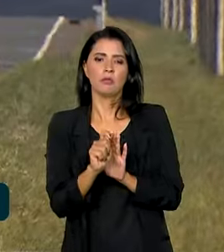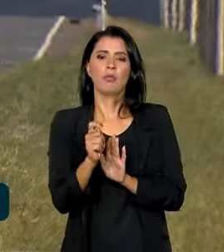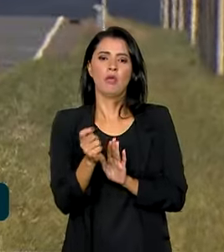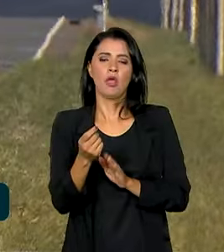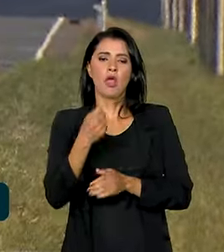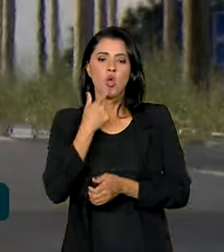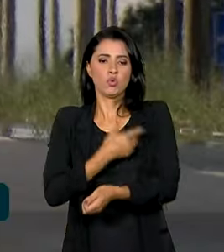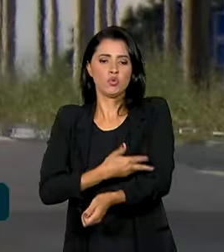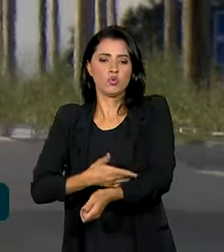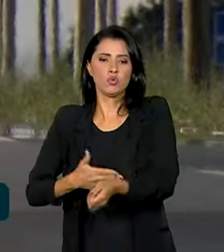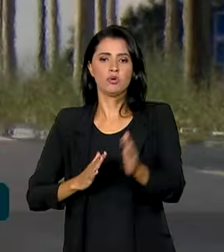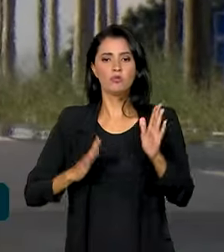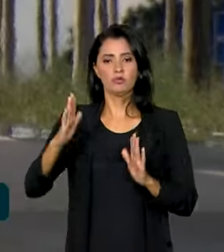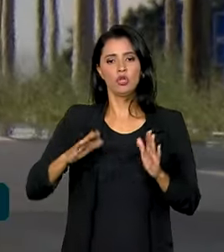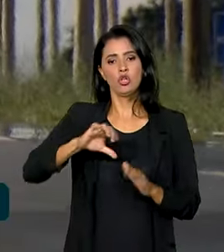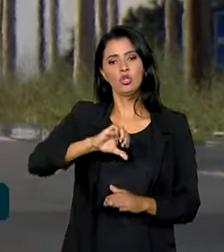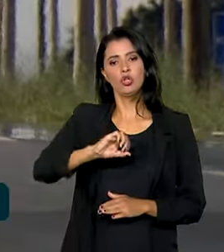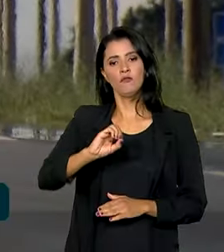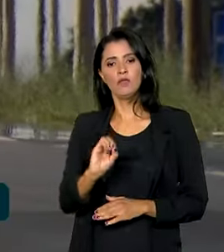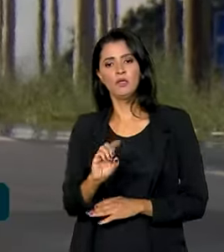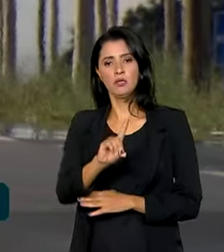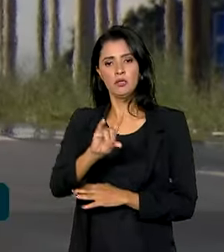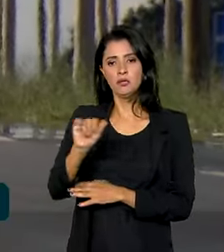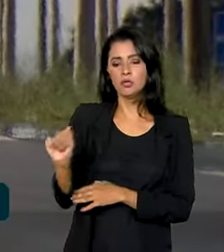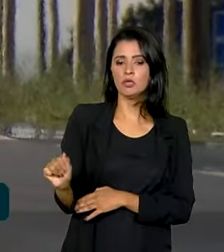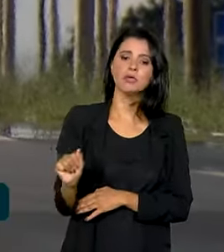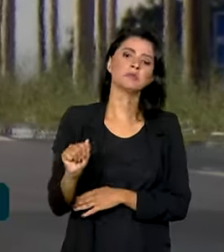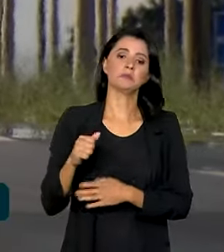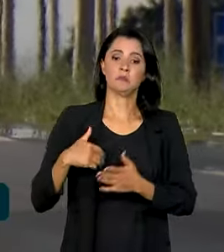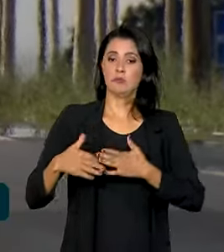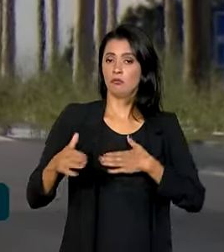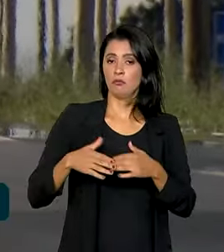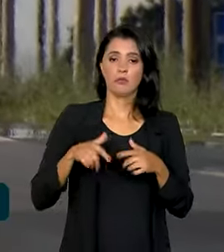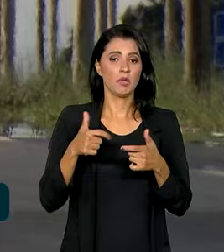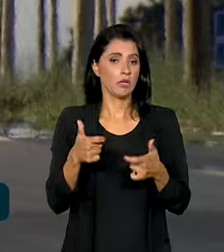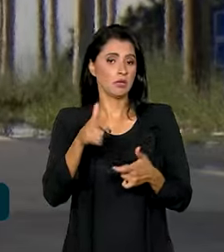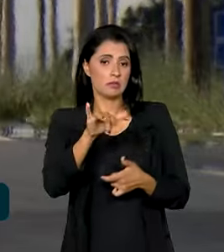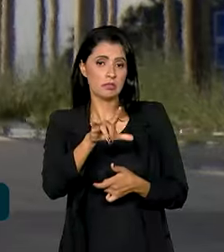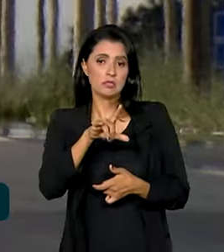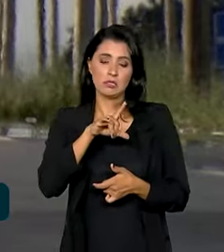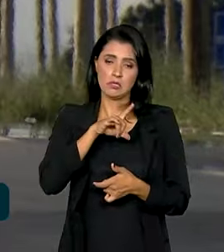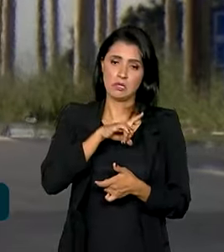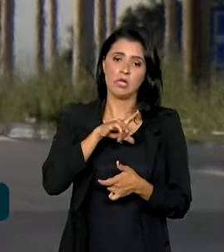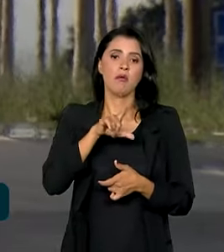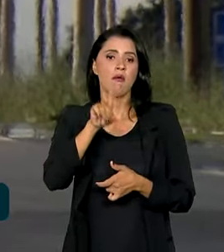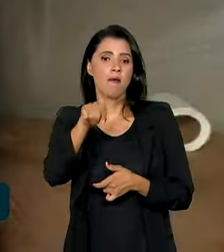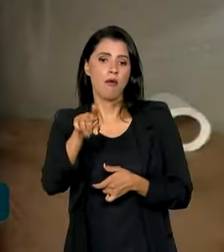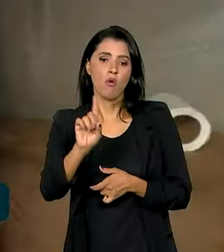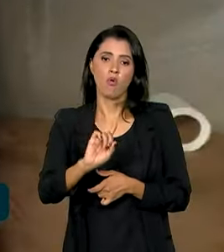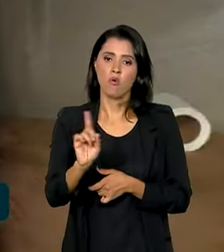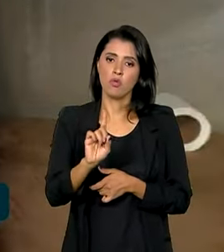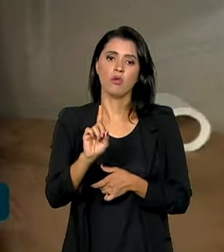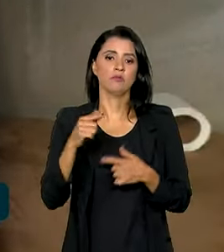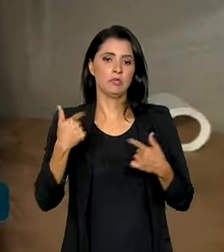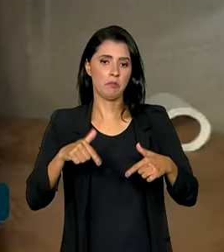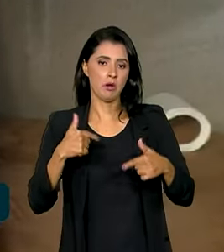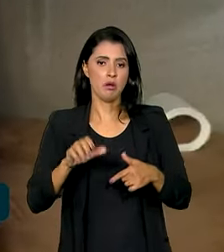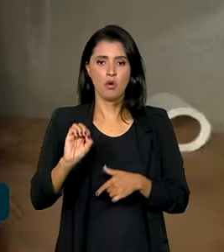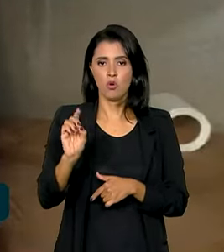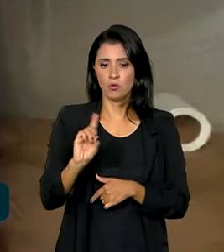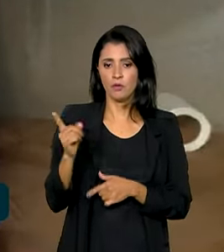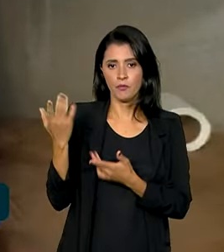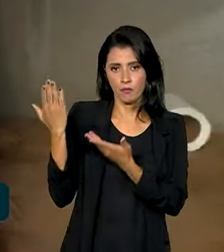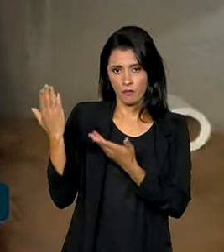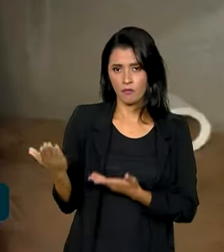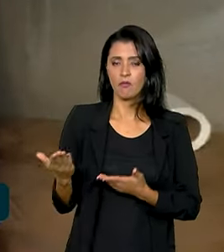nos últimos 90 dias, independentemente de ser ativo ou não. Alexandre